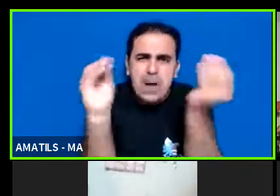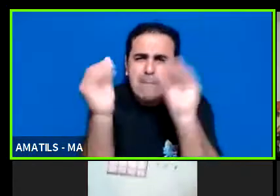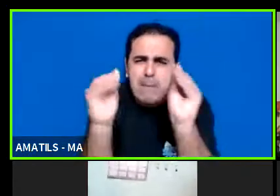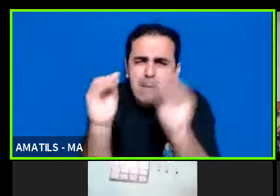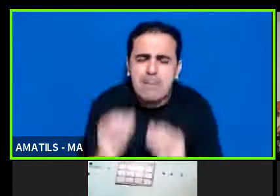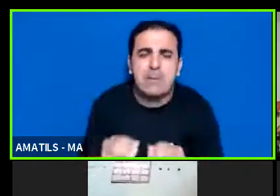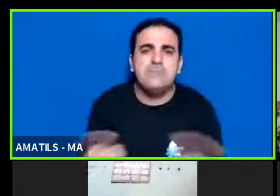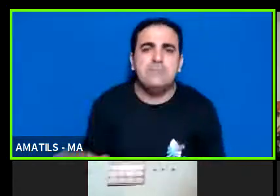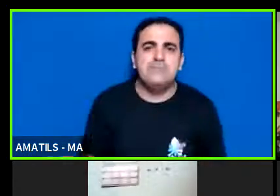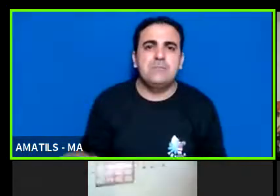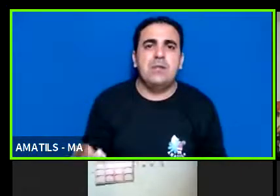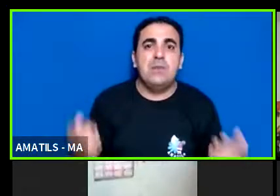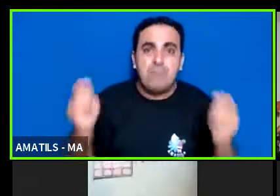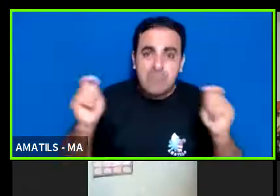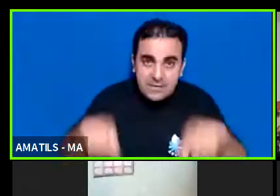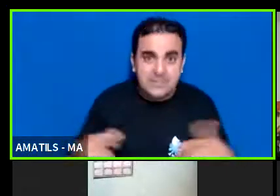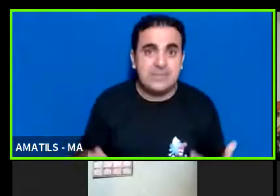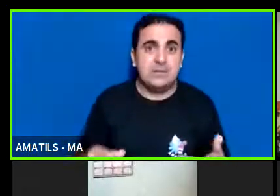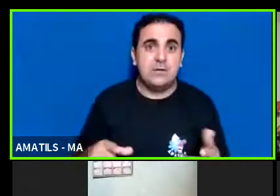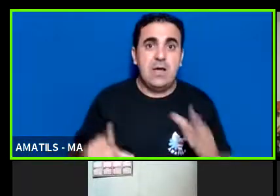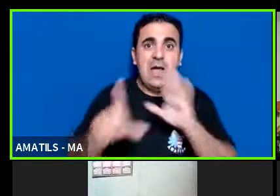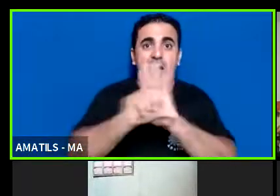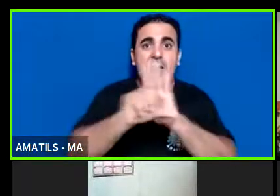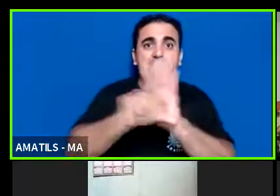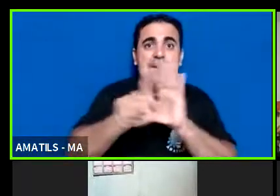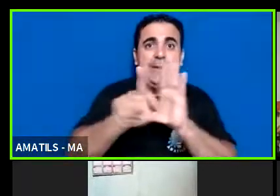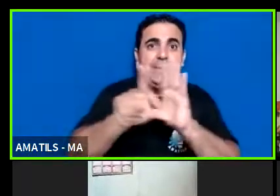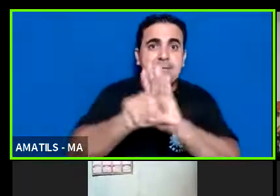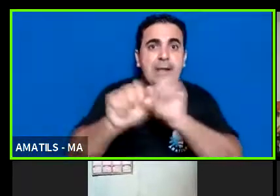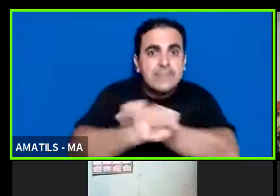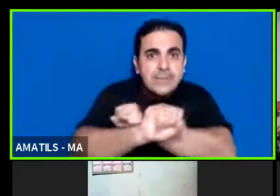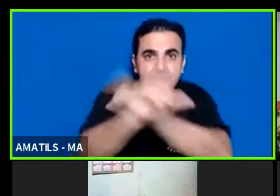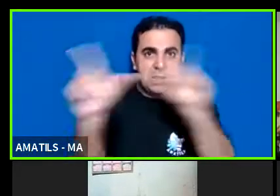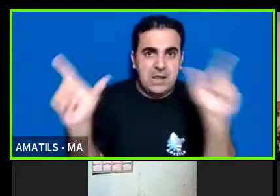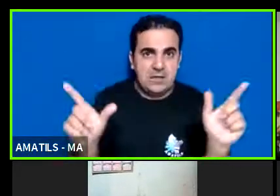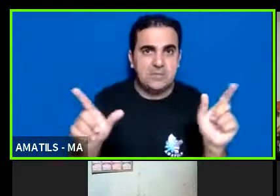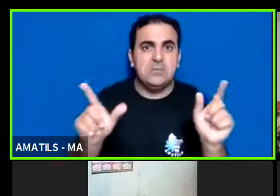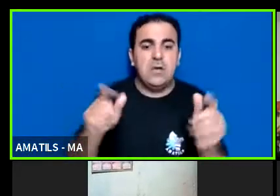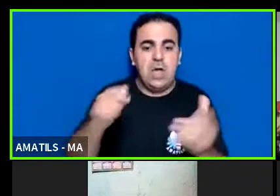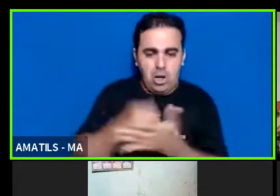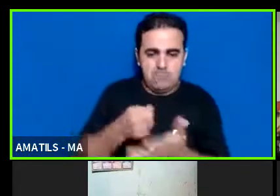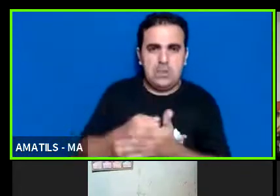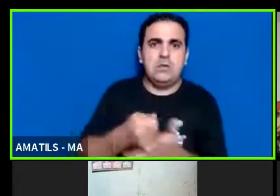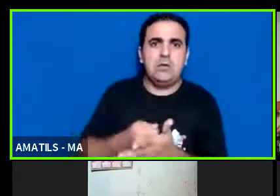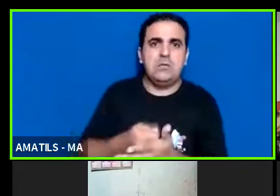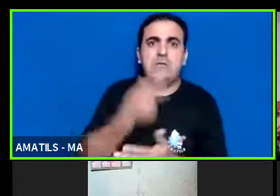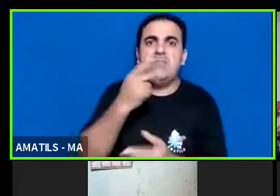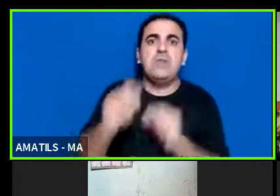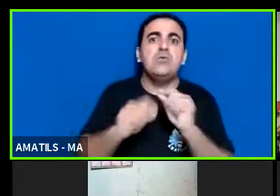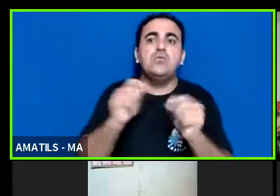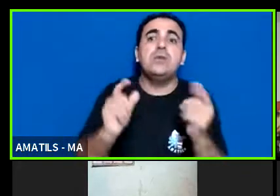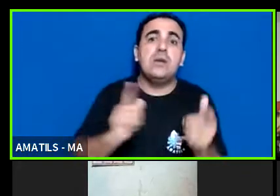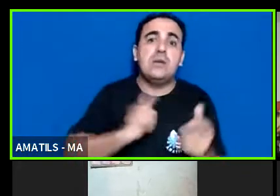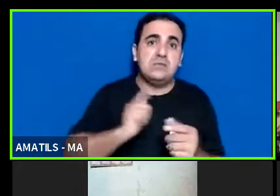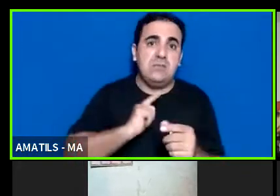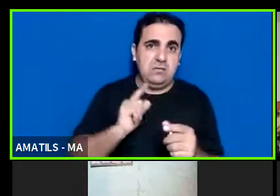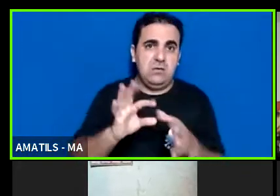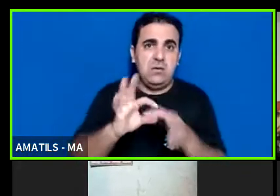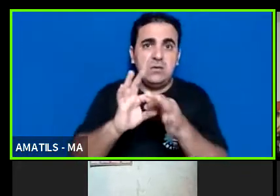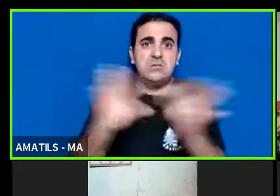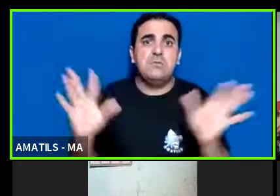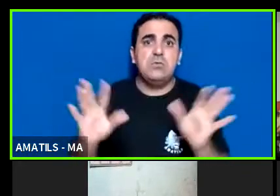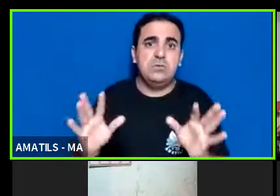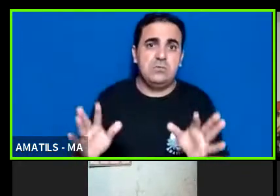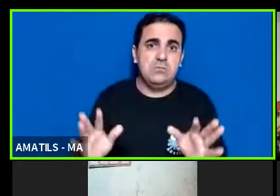contato a lei da transparência exige isso que vocês saibam o que que tem de disponibilidade o que que a secretaria